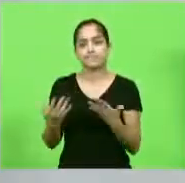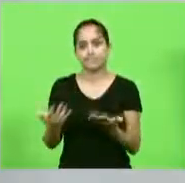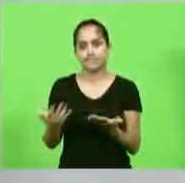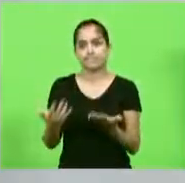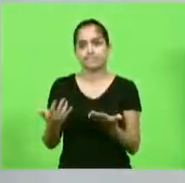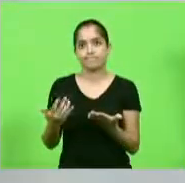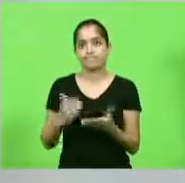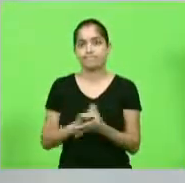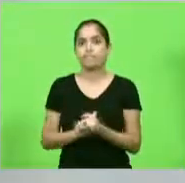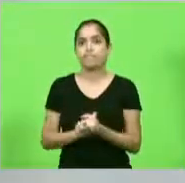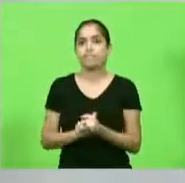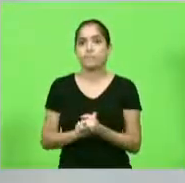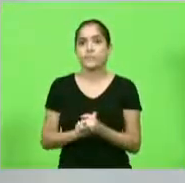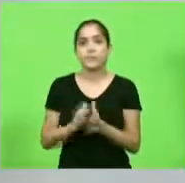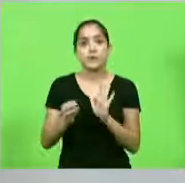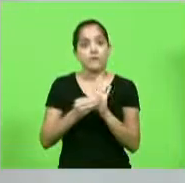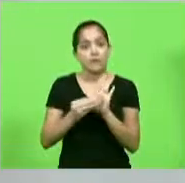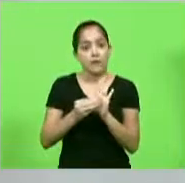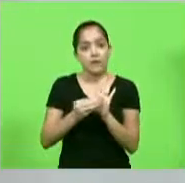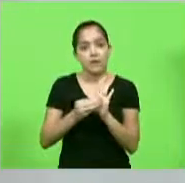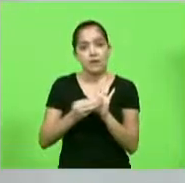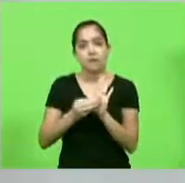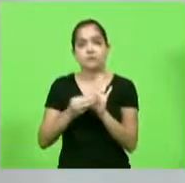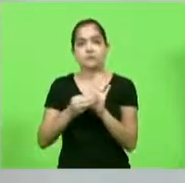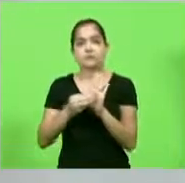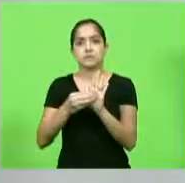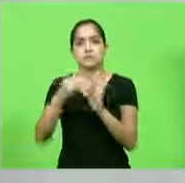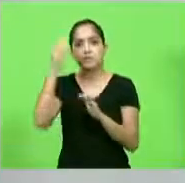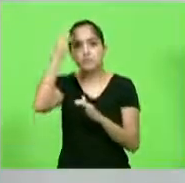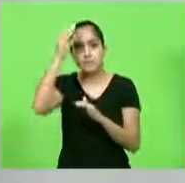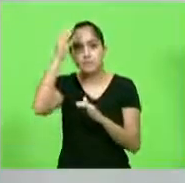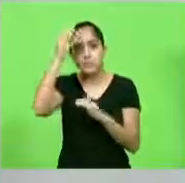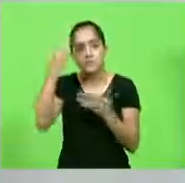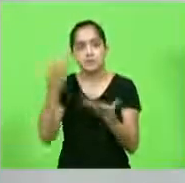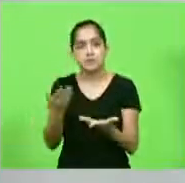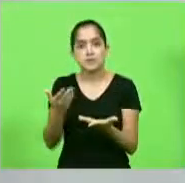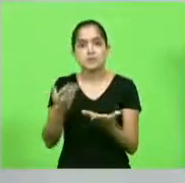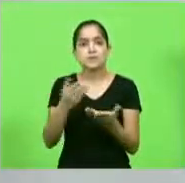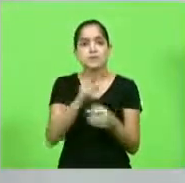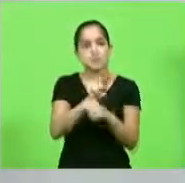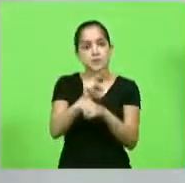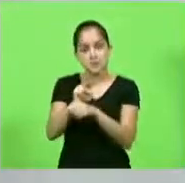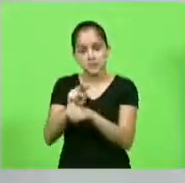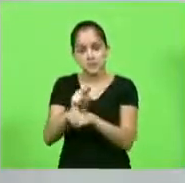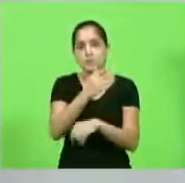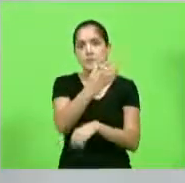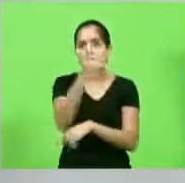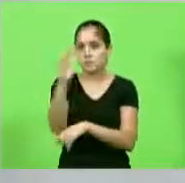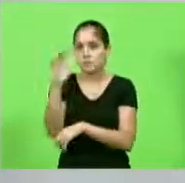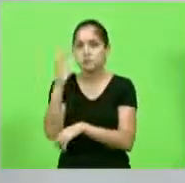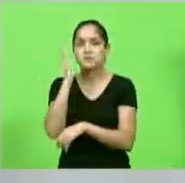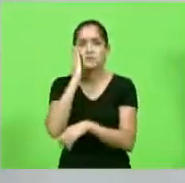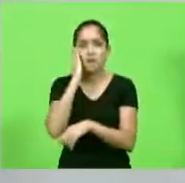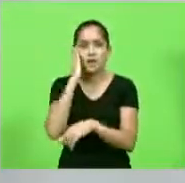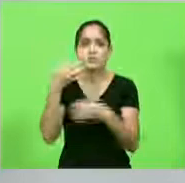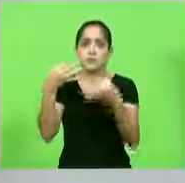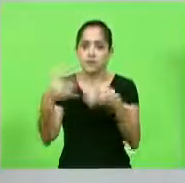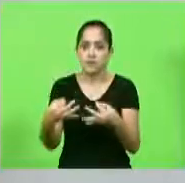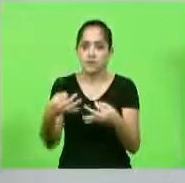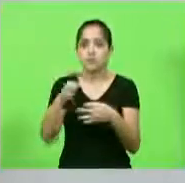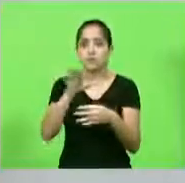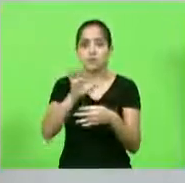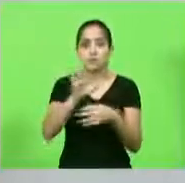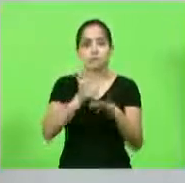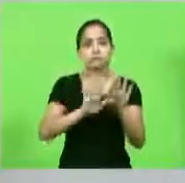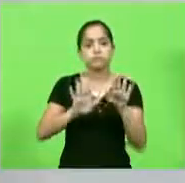do ICMBio na fiscalização que tem que preservar o meio ambiente. Todos nós queremos isso, que